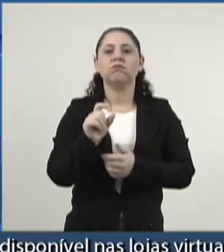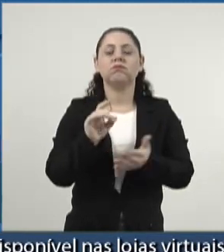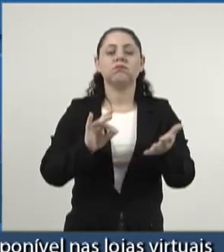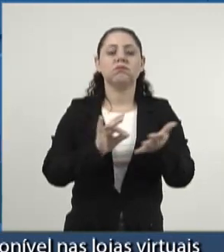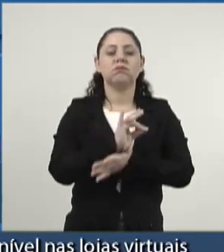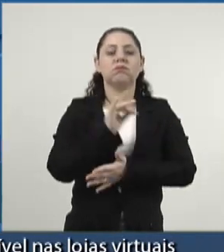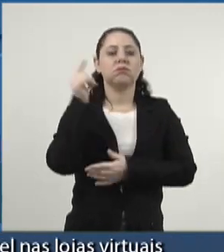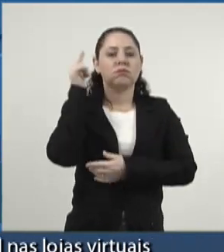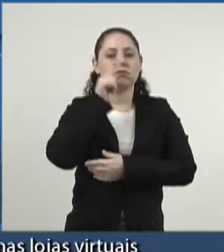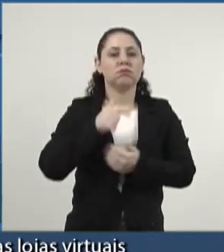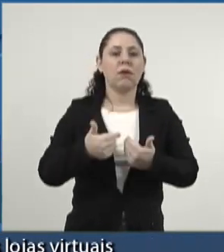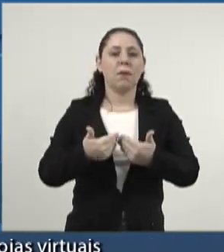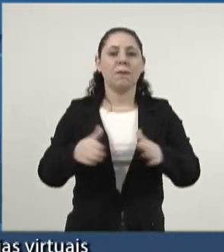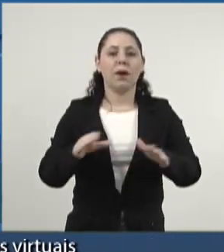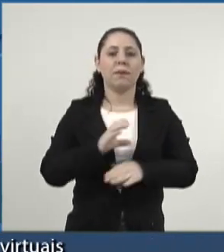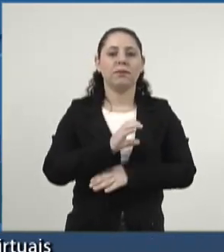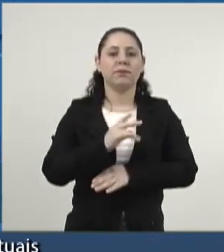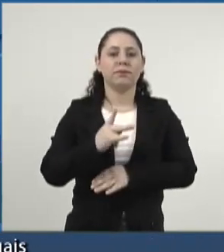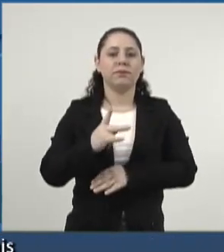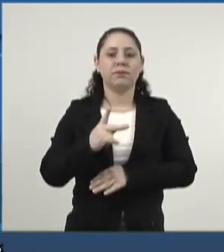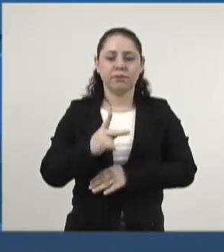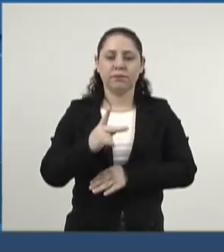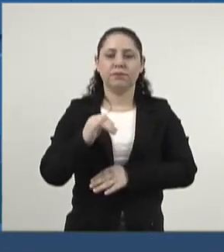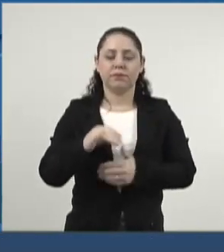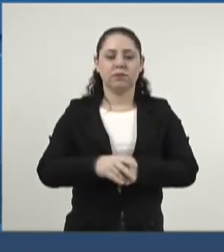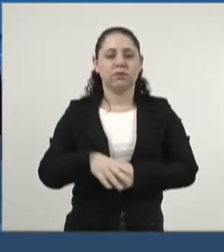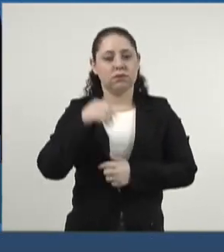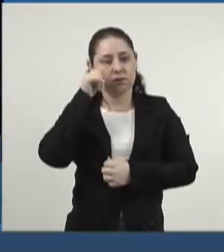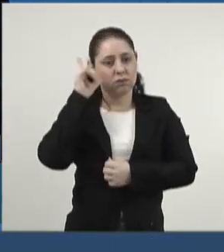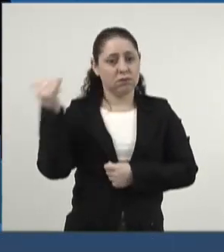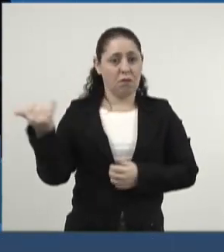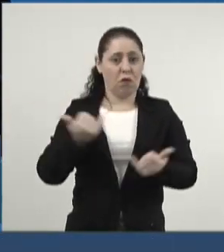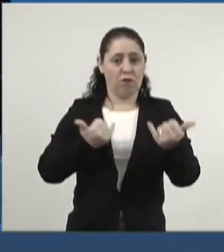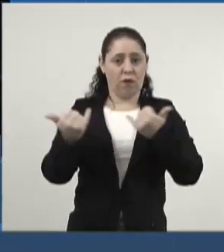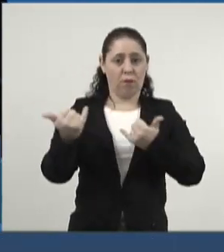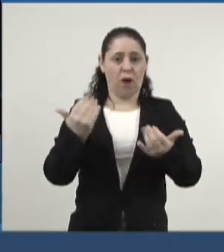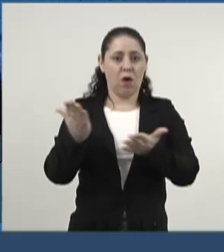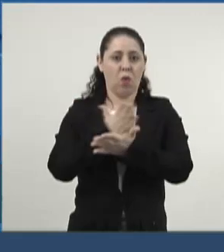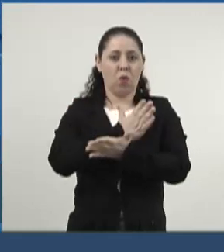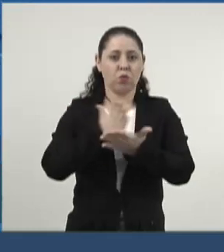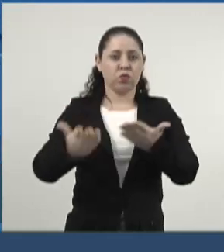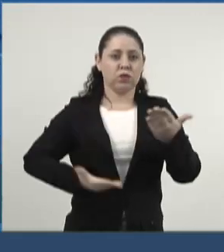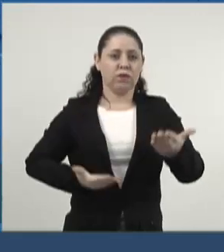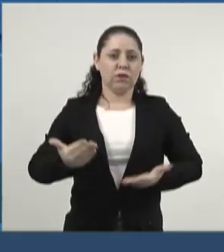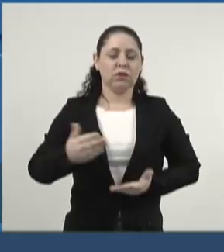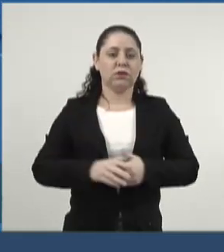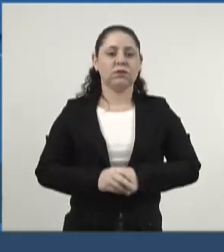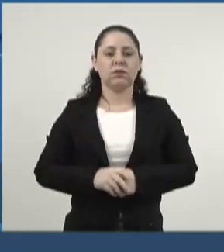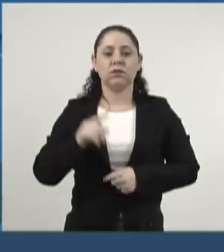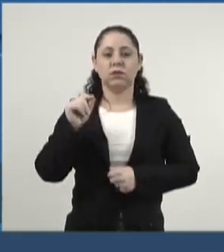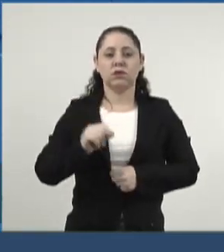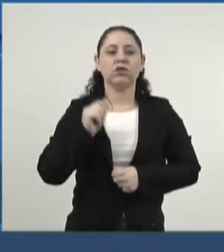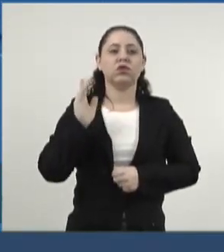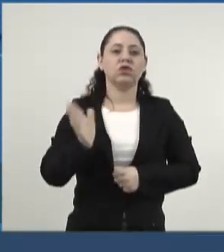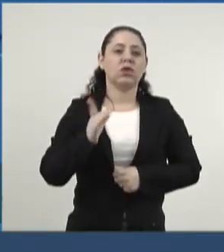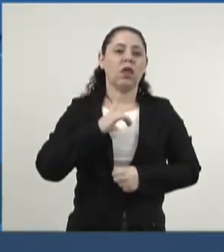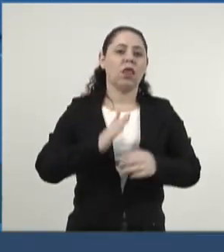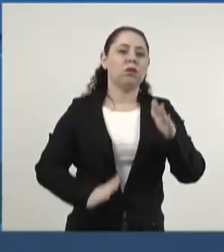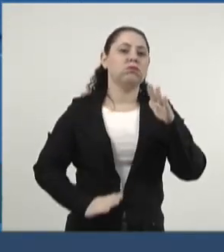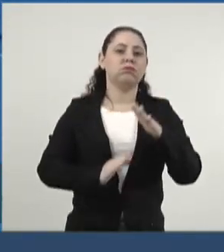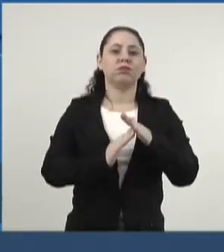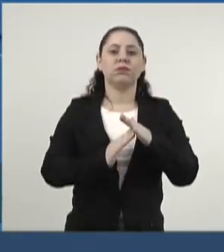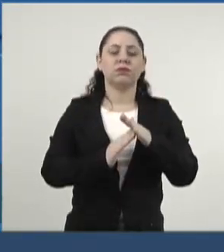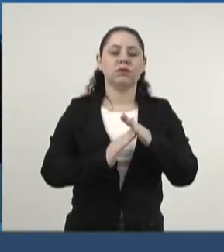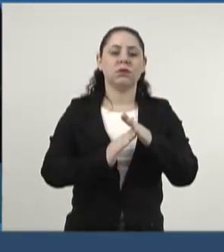conseguir abrir essa CPI. Ontem eu fui informado por alguns servidores de que eles já atingiram,